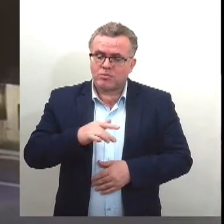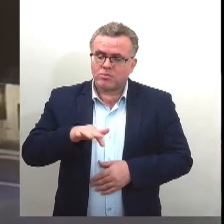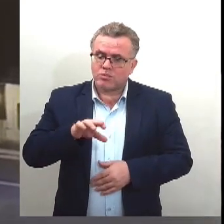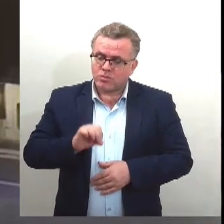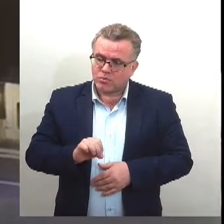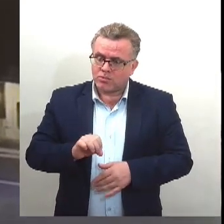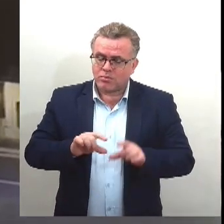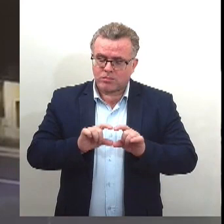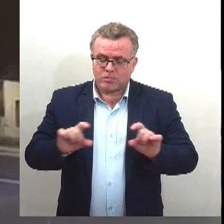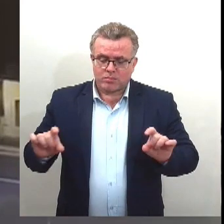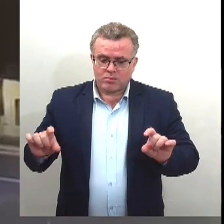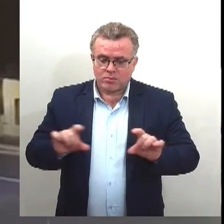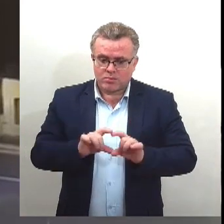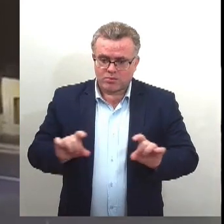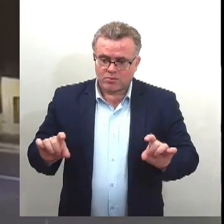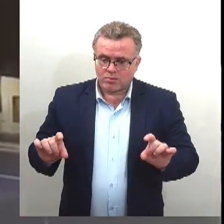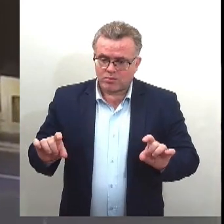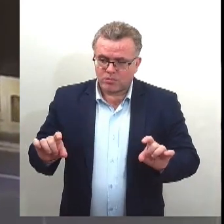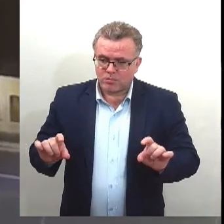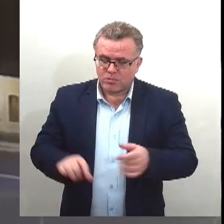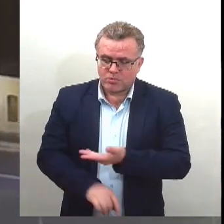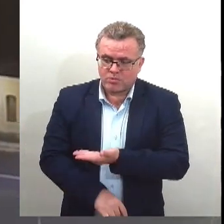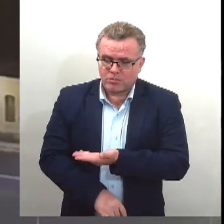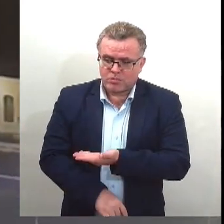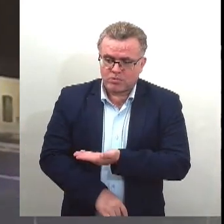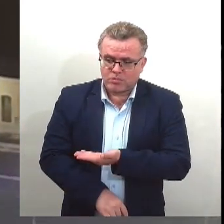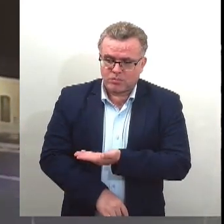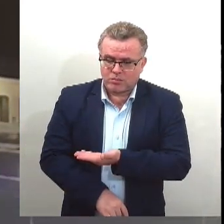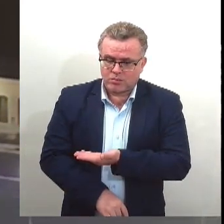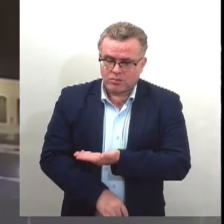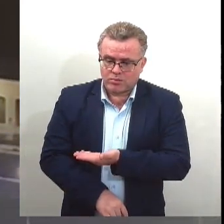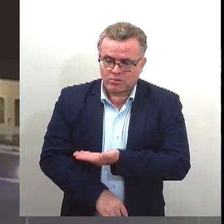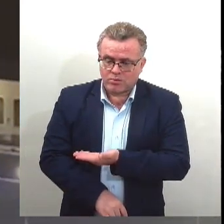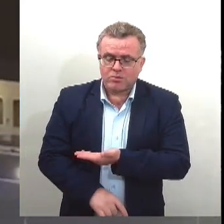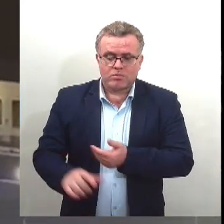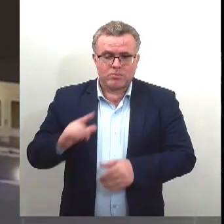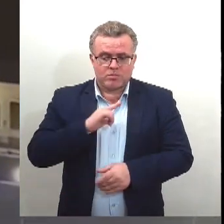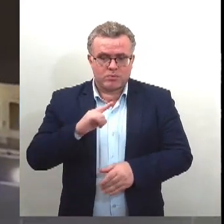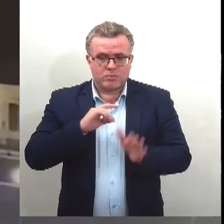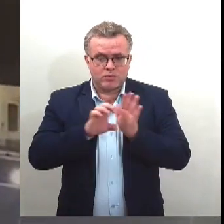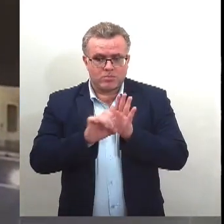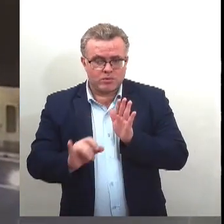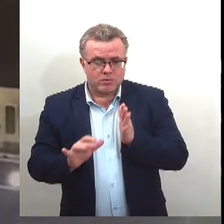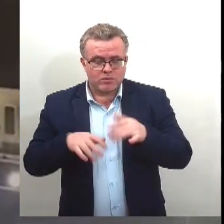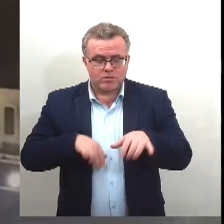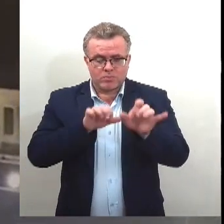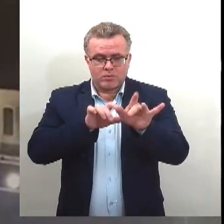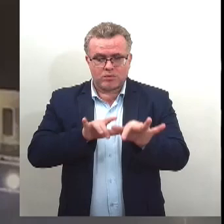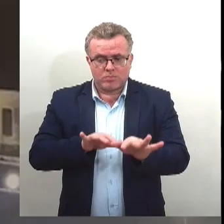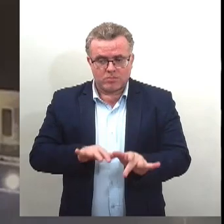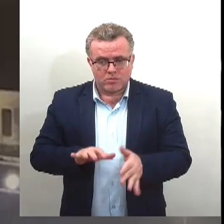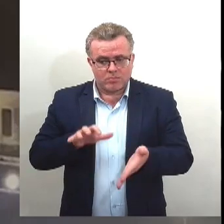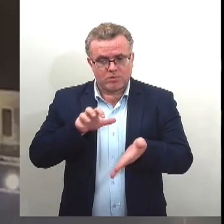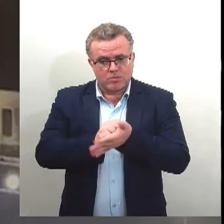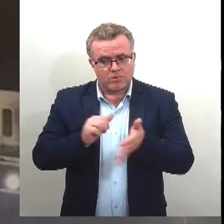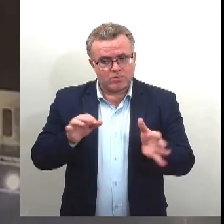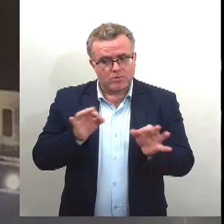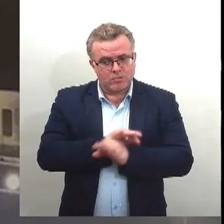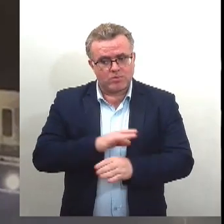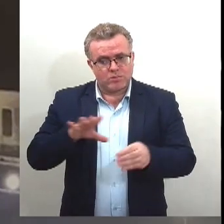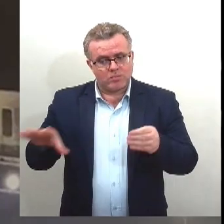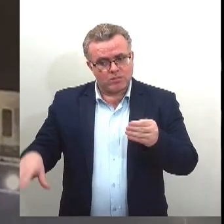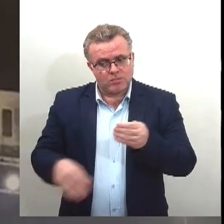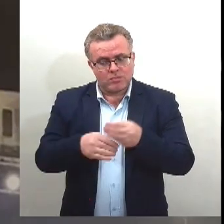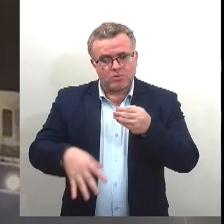.br. Lá você pode ler o edital, preencher sua ficha de inscrição, anexar os documentos